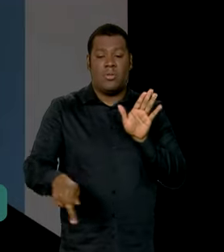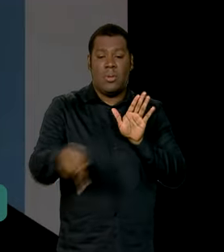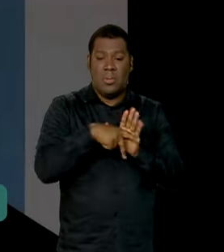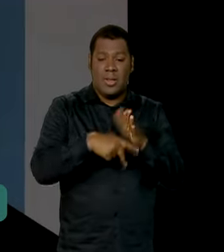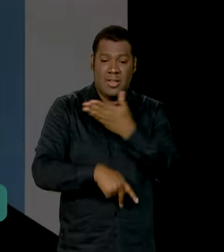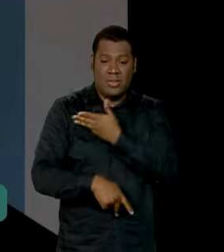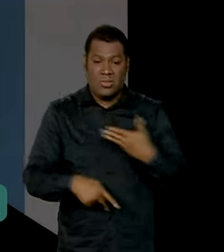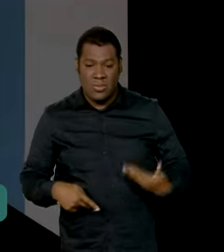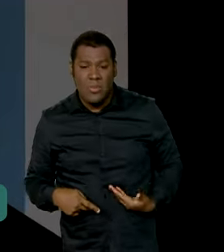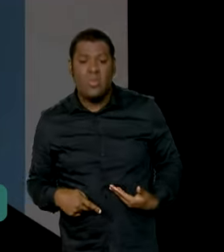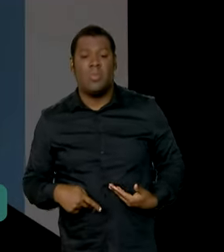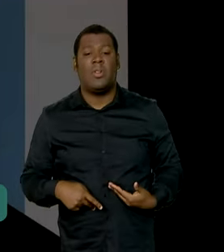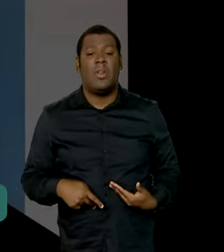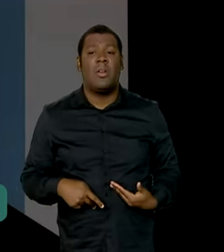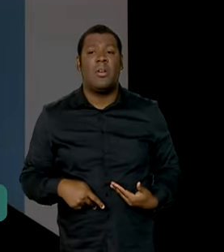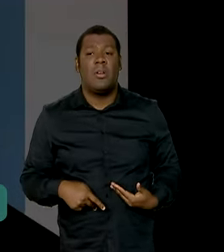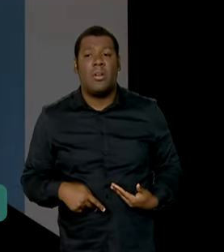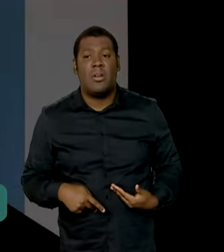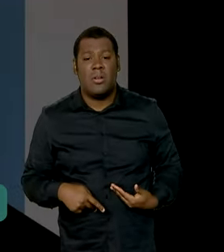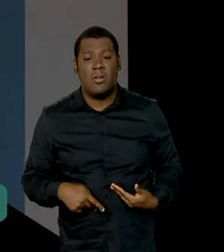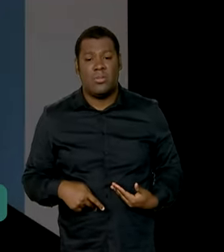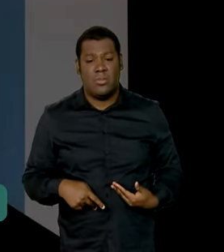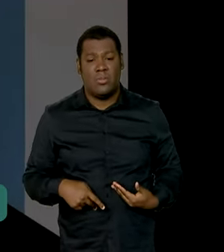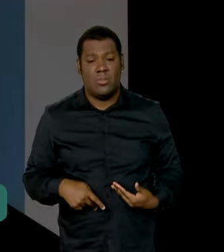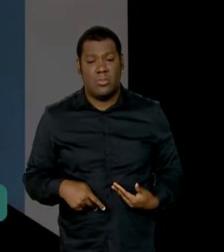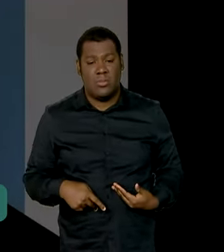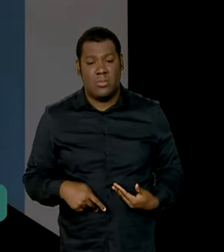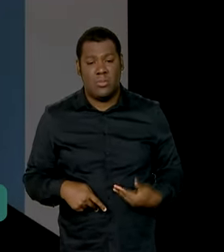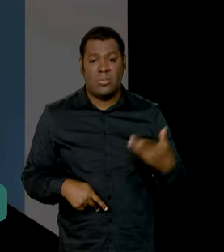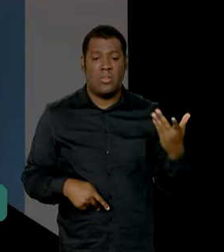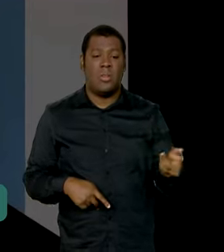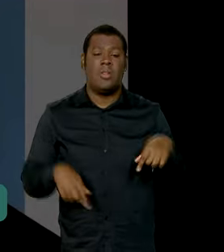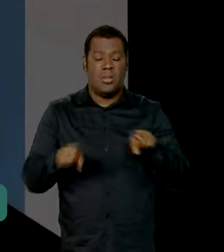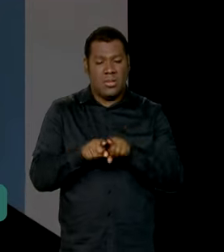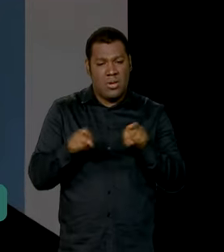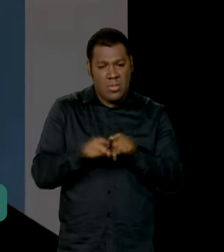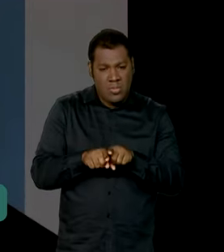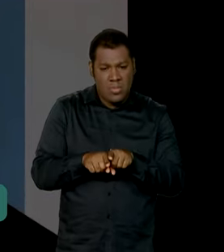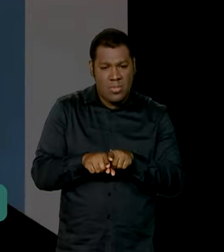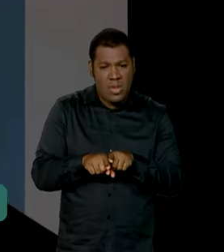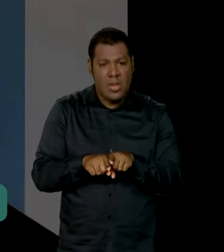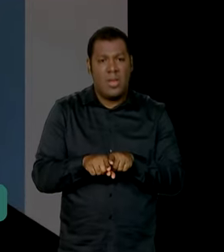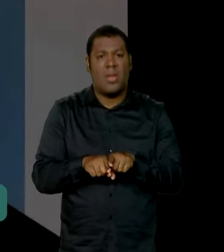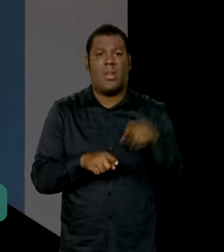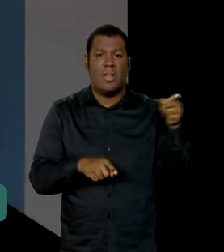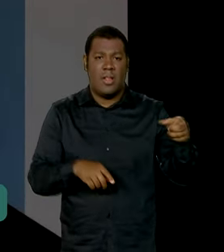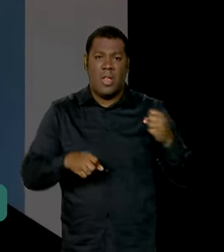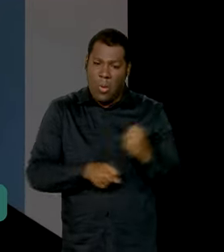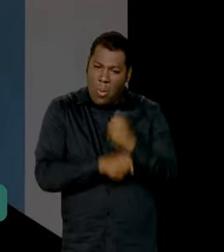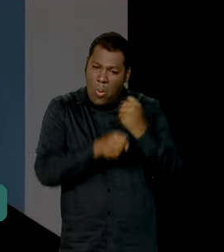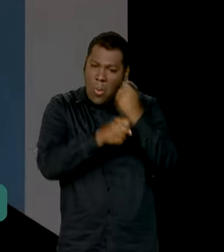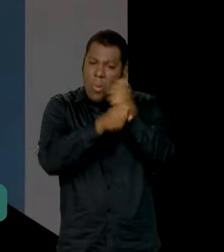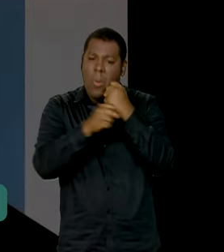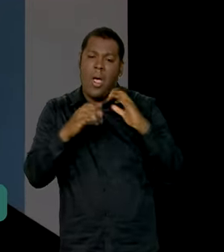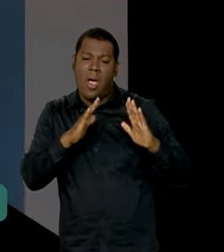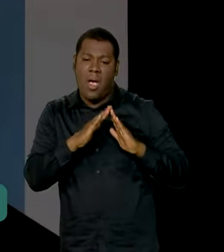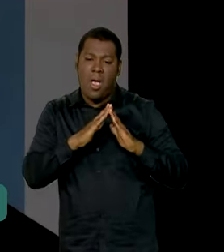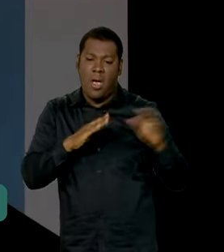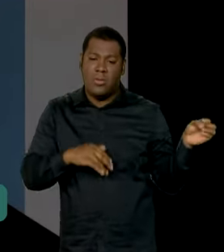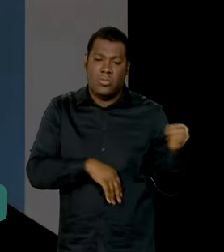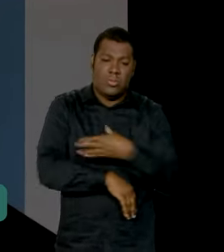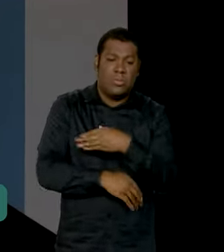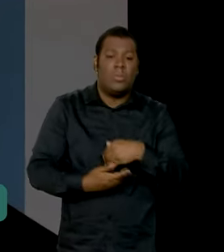completamente consolidadas, mas não regularizadas. O espaço para equipamentos sociais e essas enormes áreas que ainda existem em